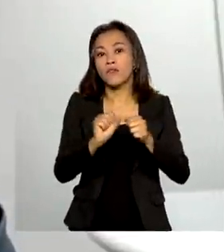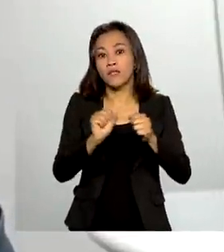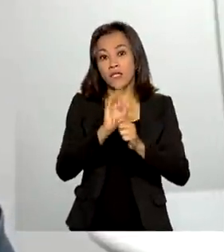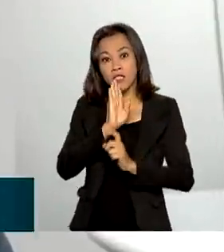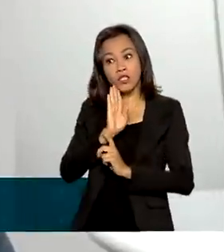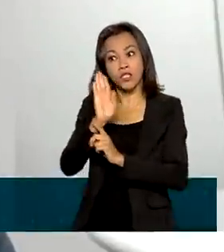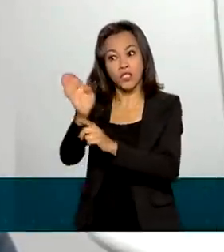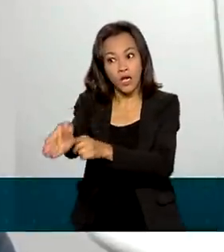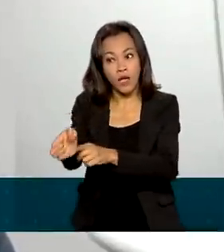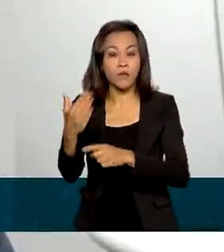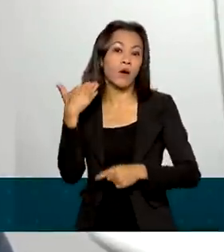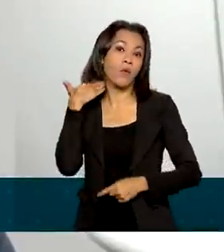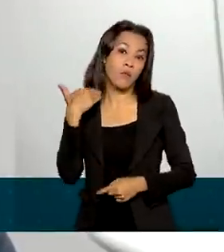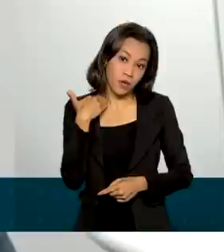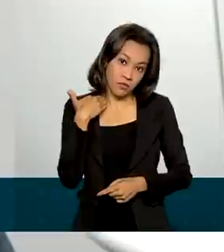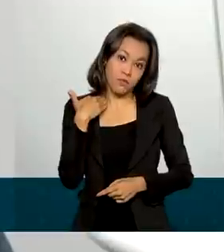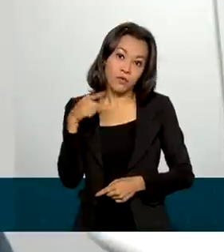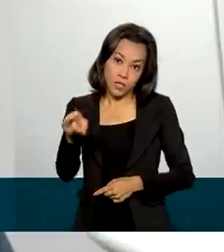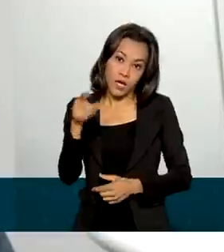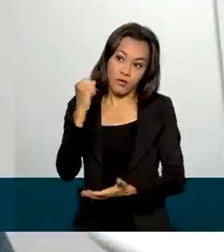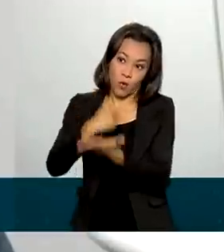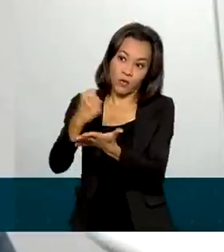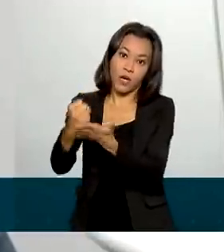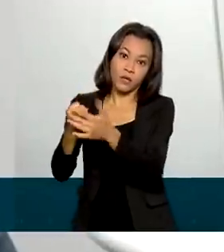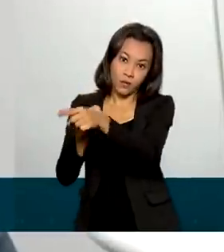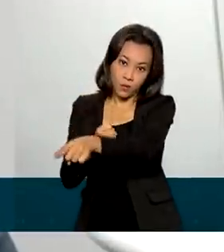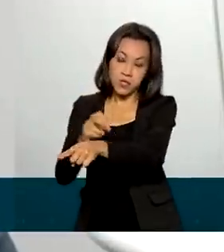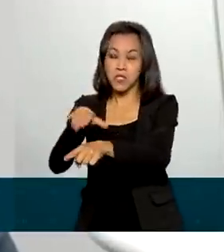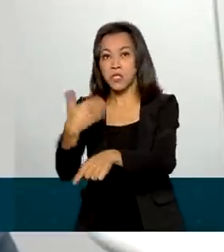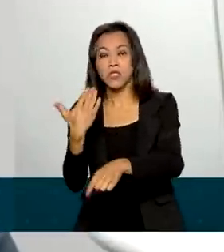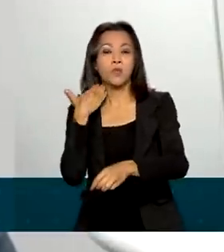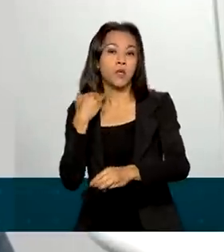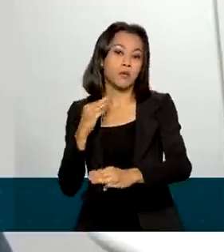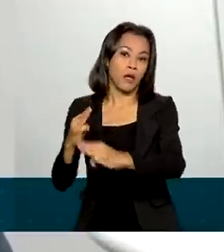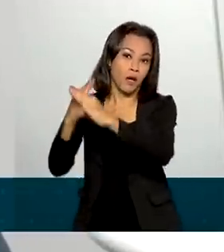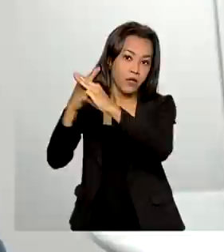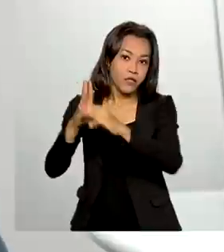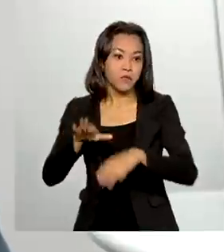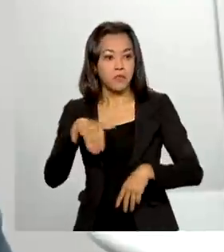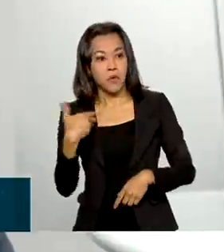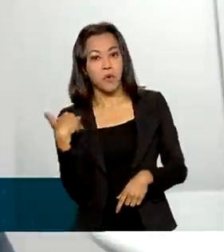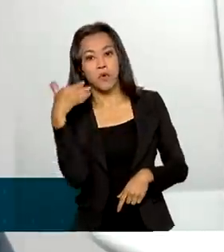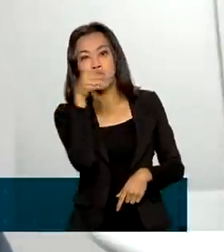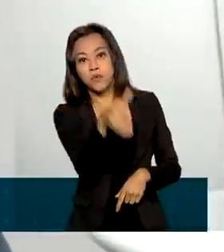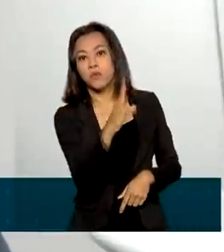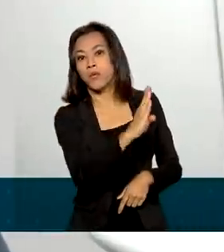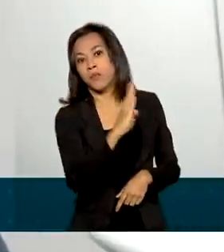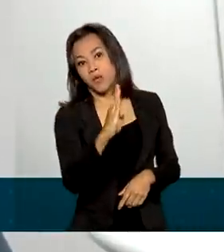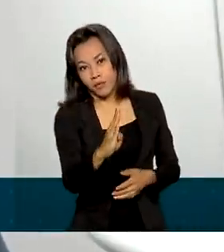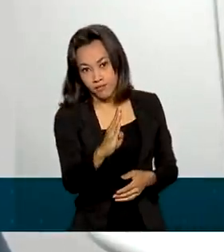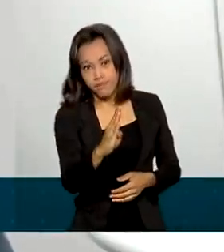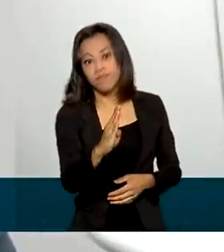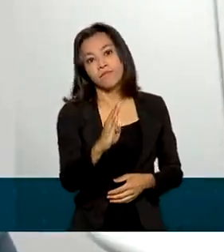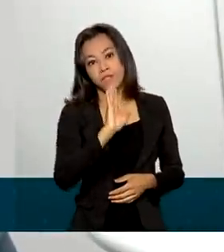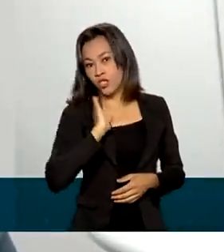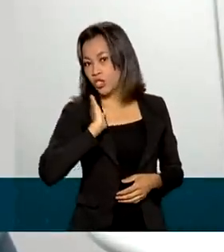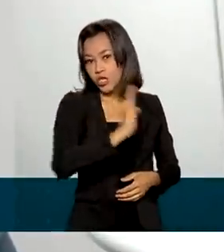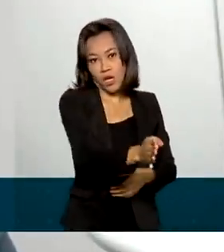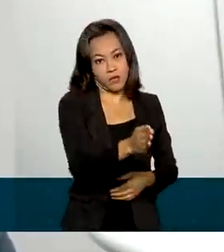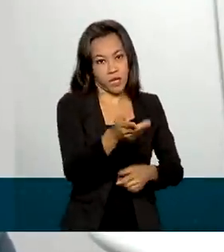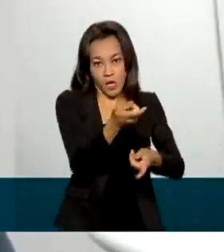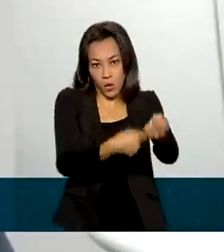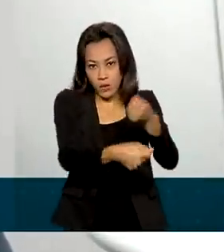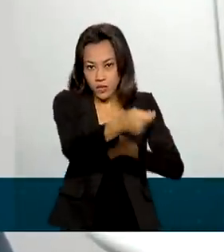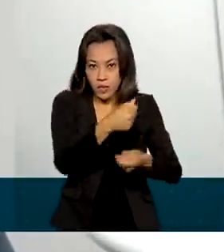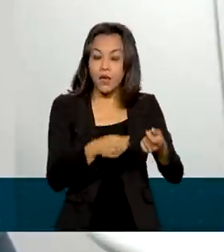financeiro onde o estudante contratou o FIES. seja na Caixa Econômica Federal ou no Banco do Brasil e serão disponibilizadas